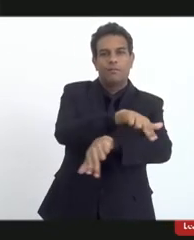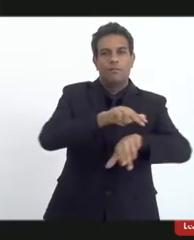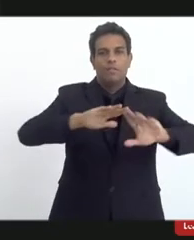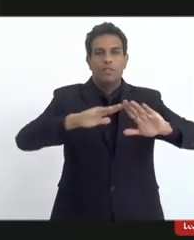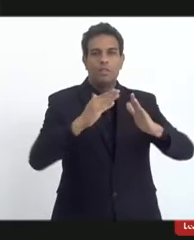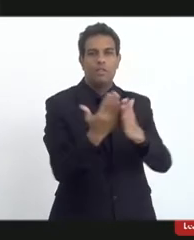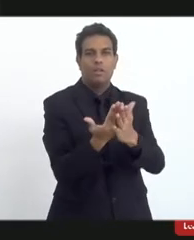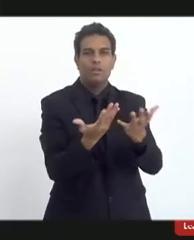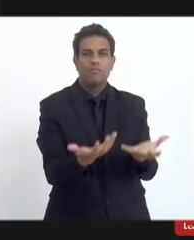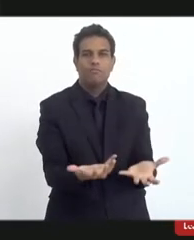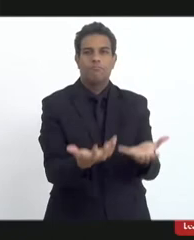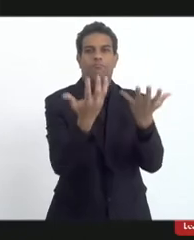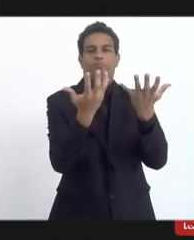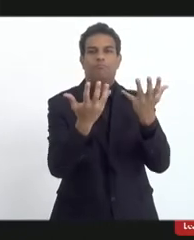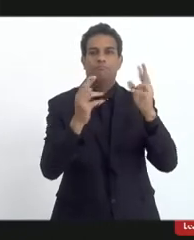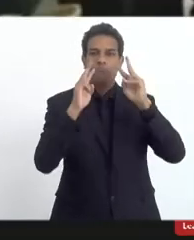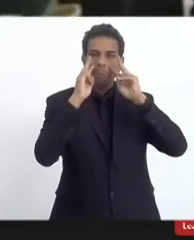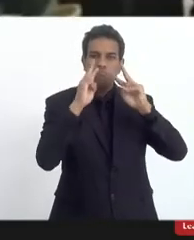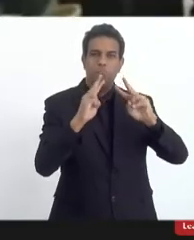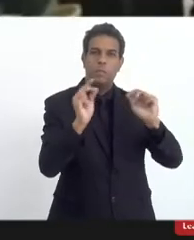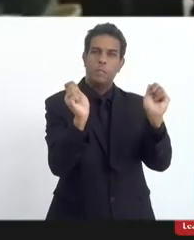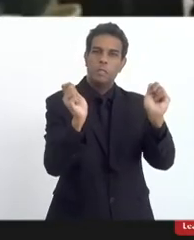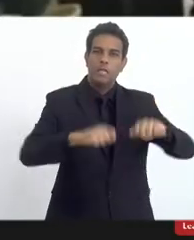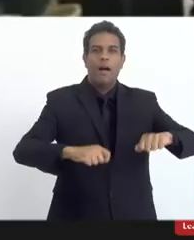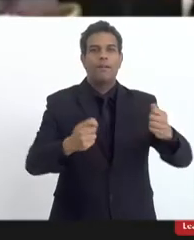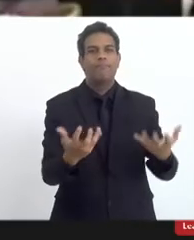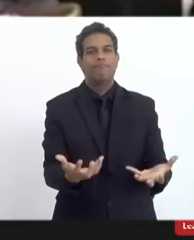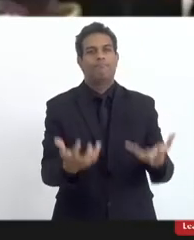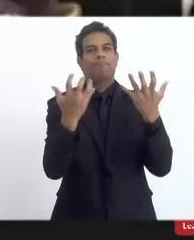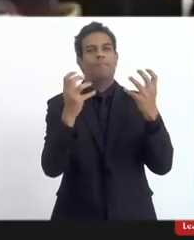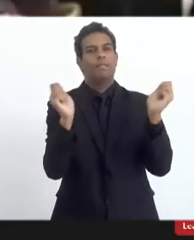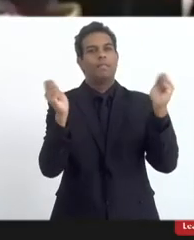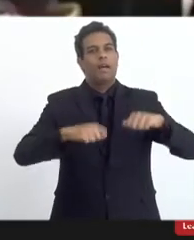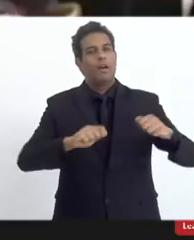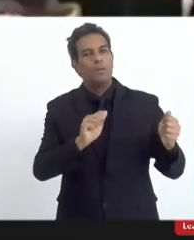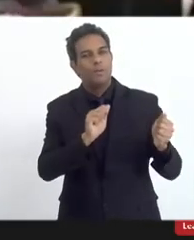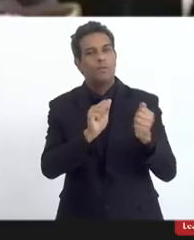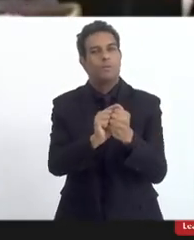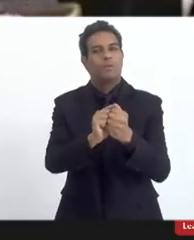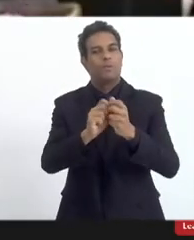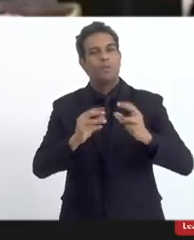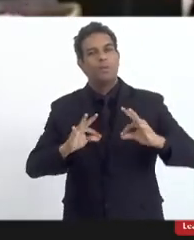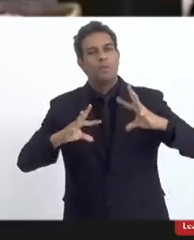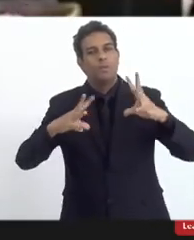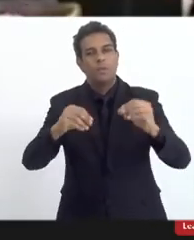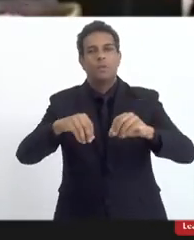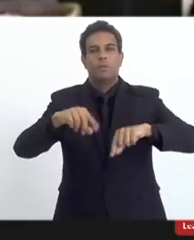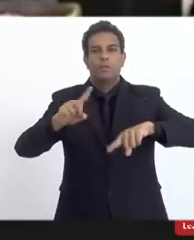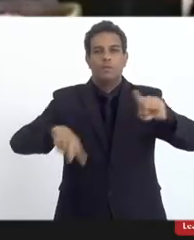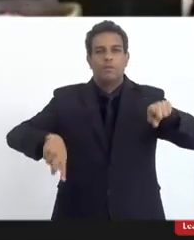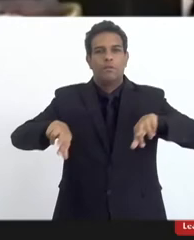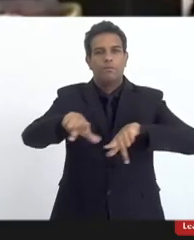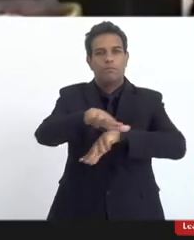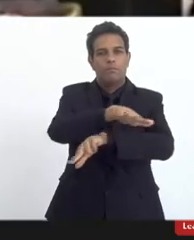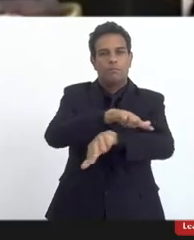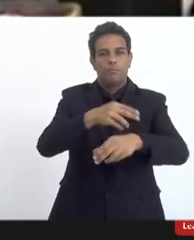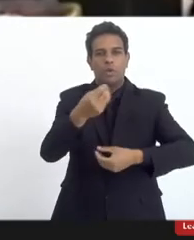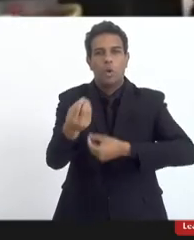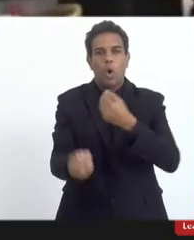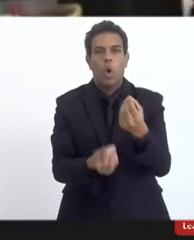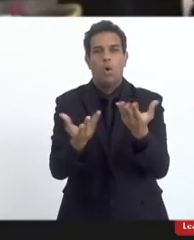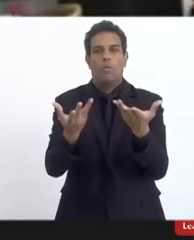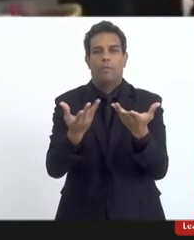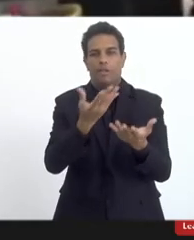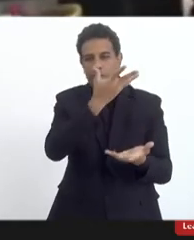ele é o ambiente realmente que junta toda essa diversidade, então não tem como nós